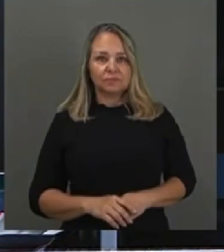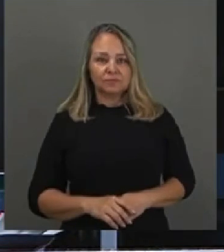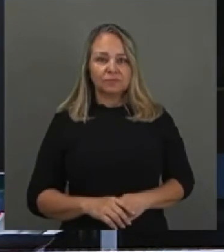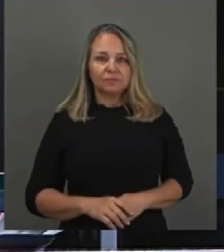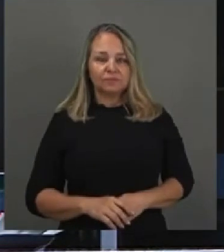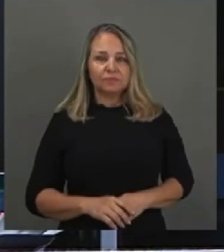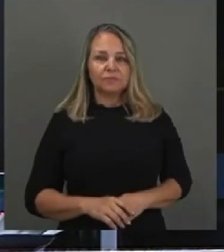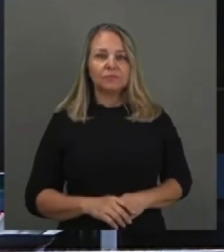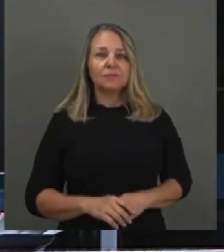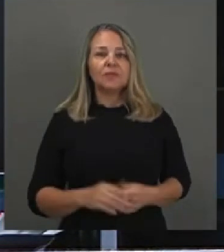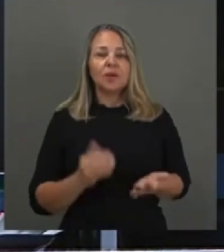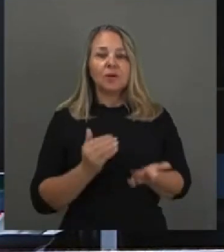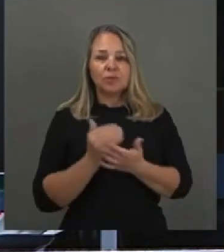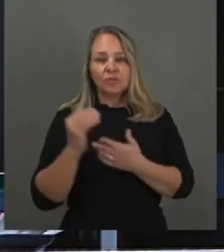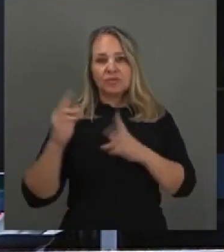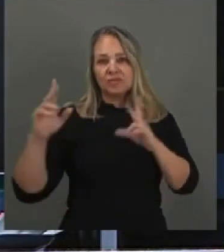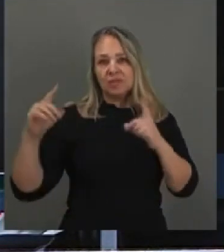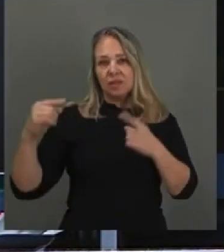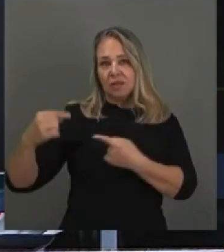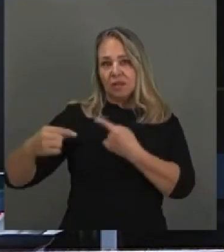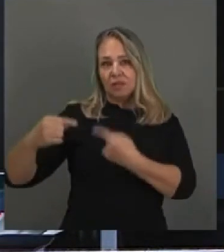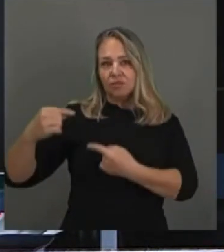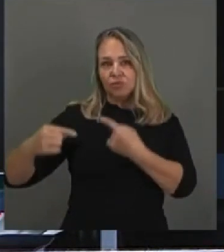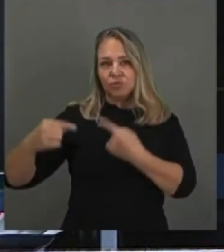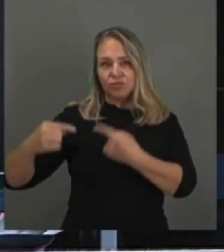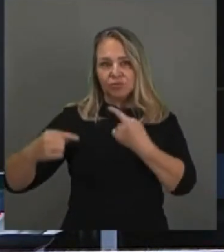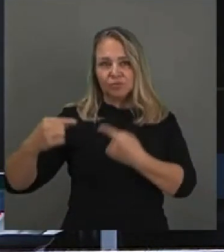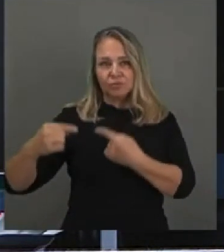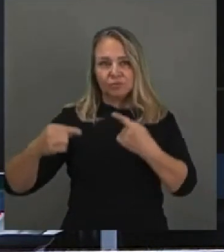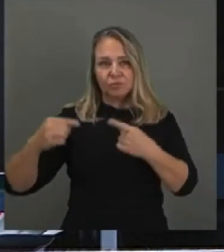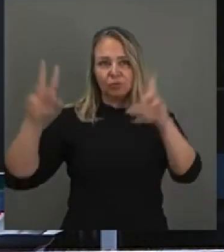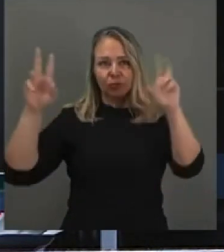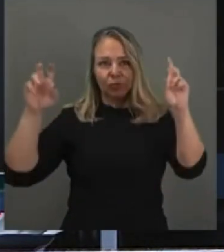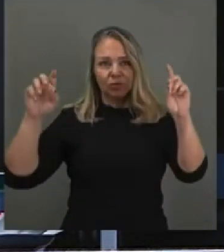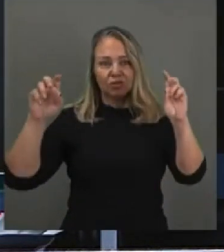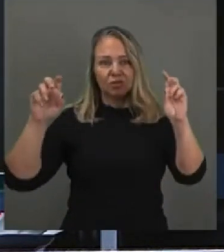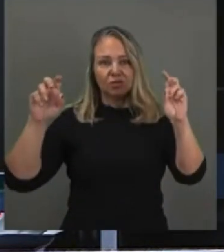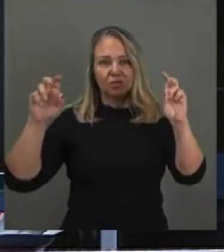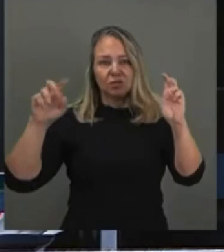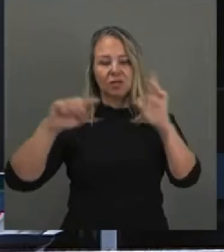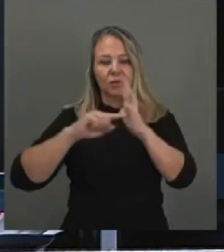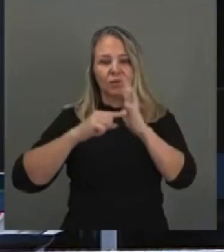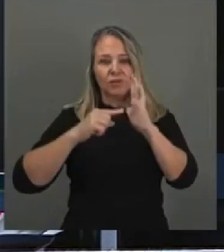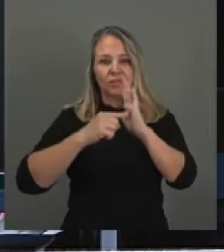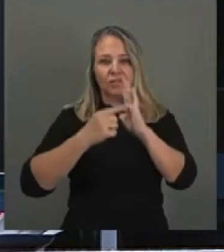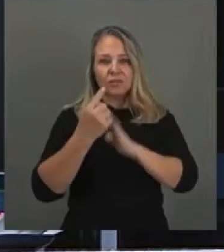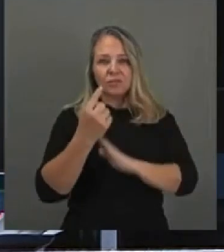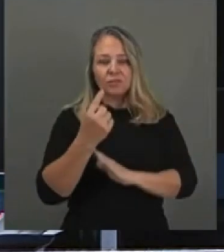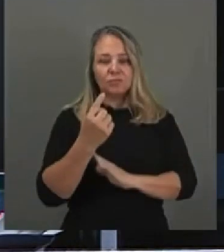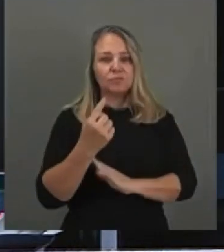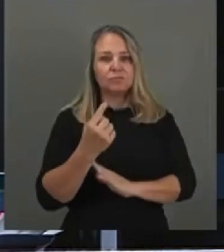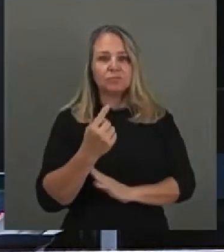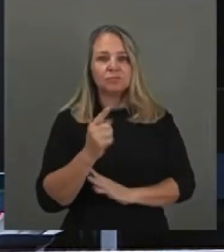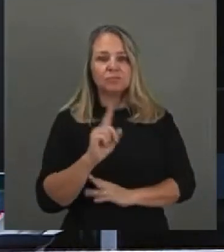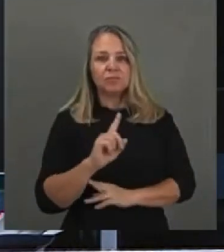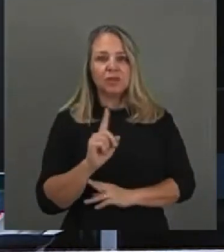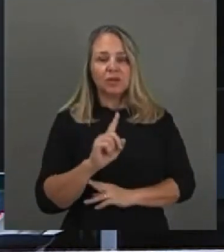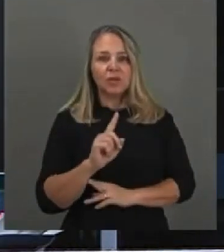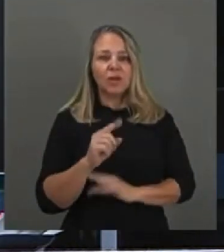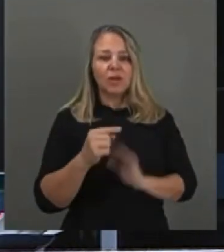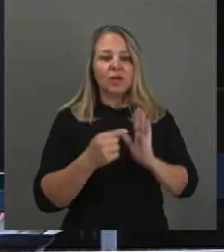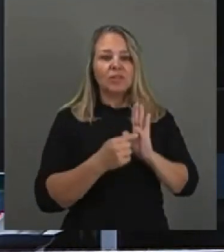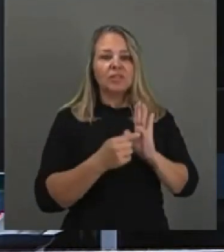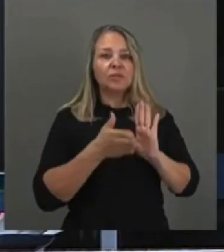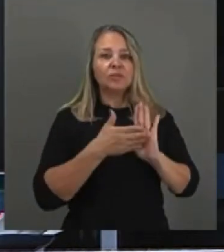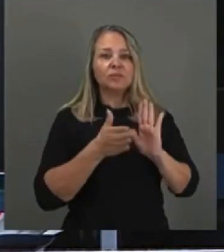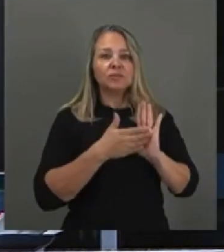Para discutir, senador, para discutir o item 1? Não, é o item 1 da pauta,